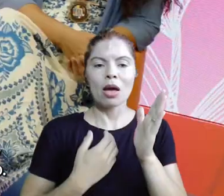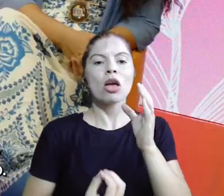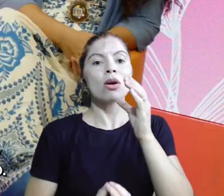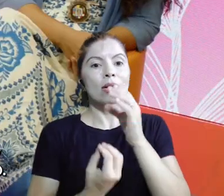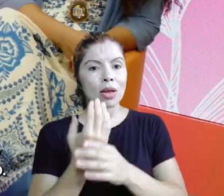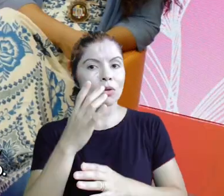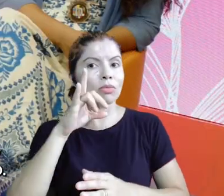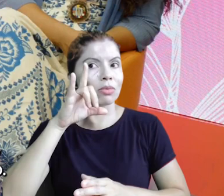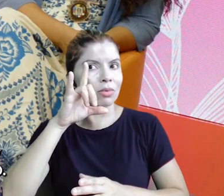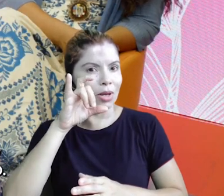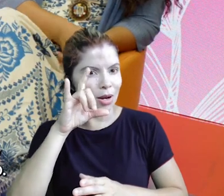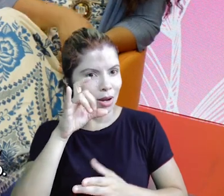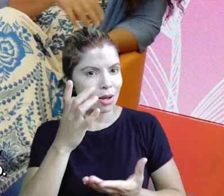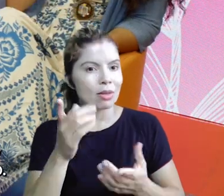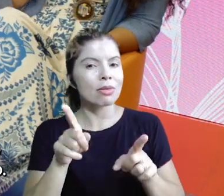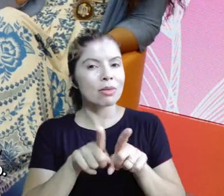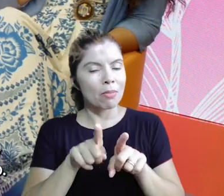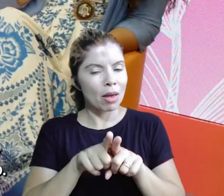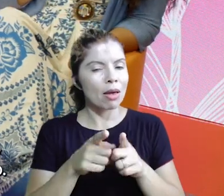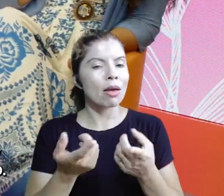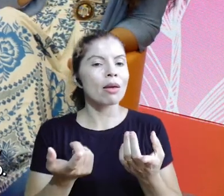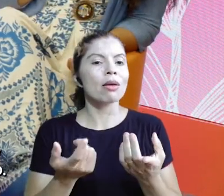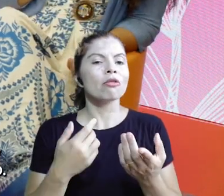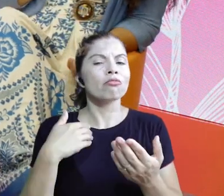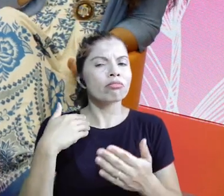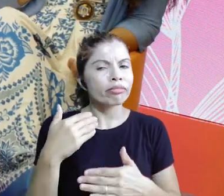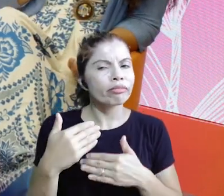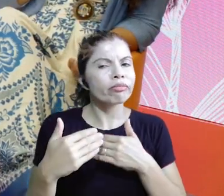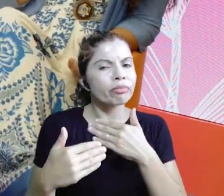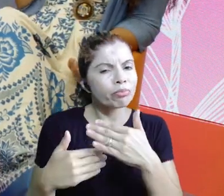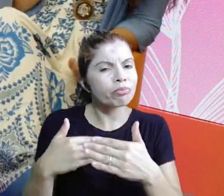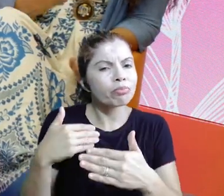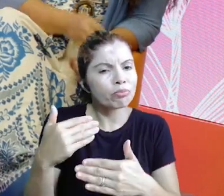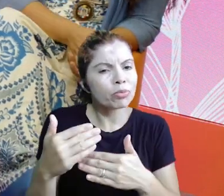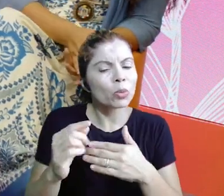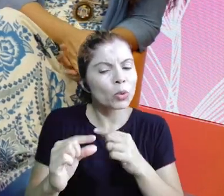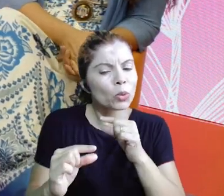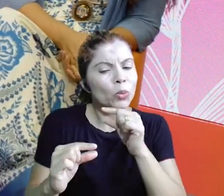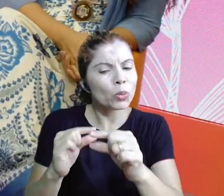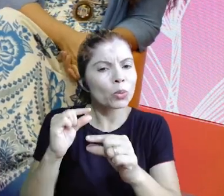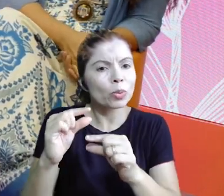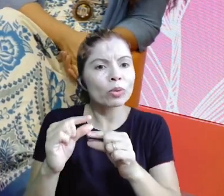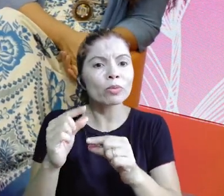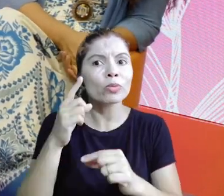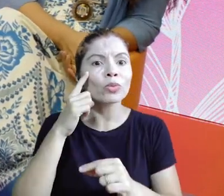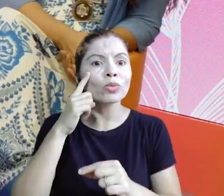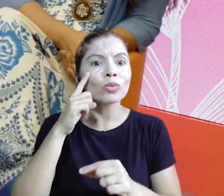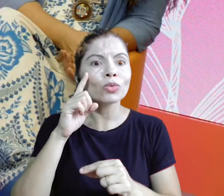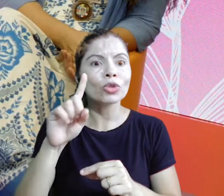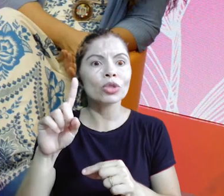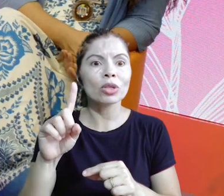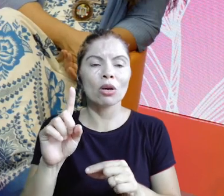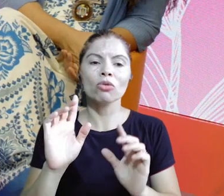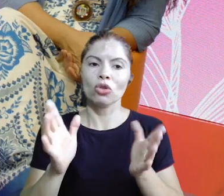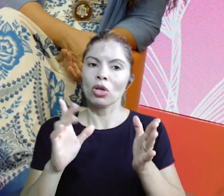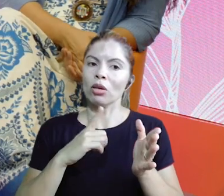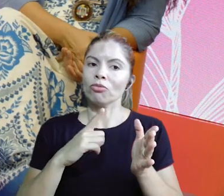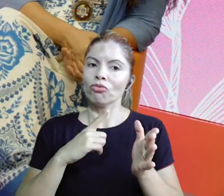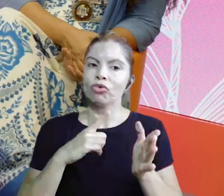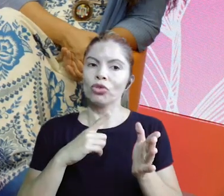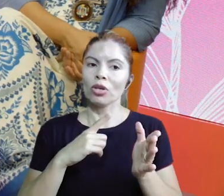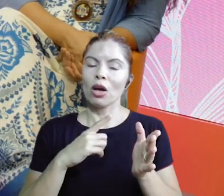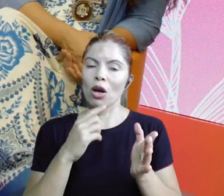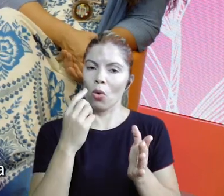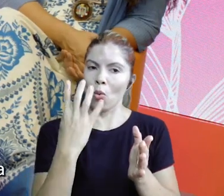criei o Instagram da vestida de saia, deixei ele lá, guardadinho, bonitinho, né? E aí eu fui fazendo essa construção. Aí teve um dia, que eu,